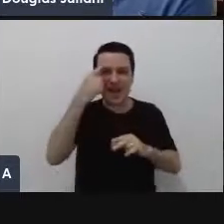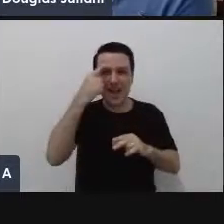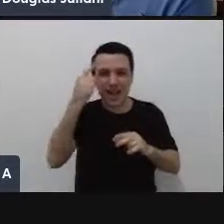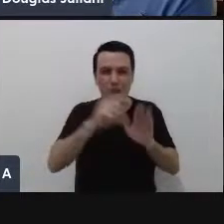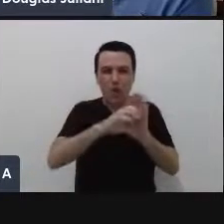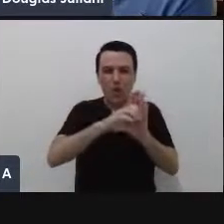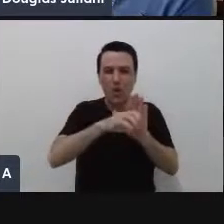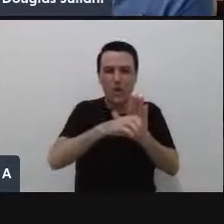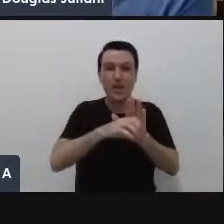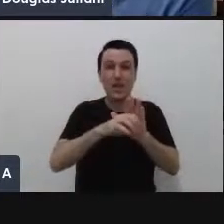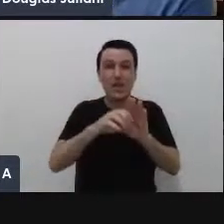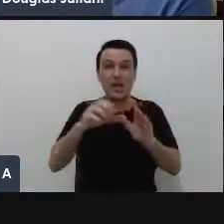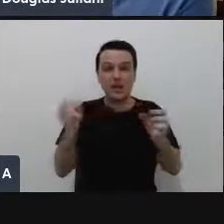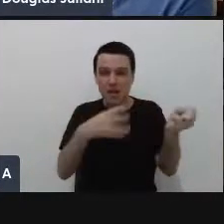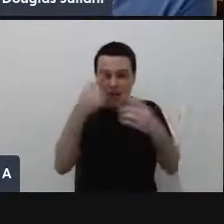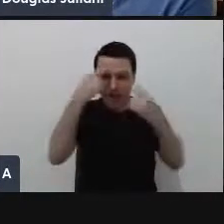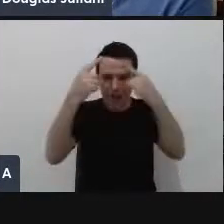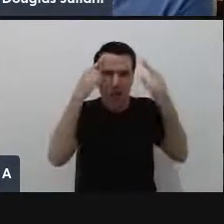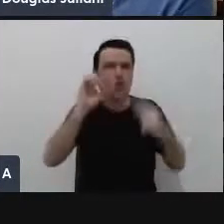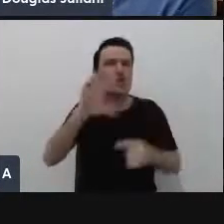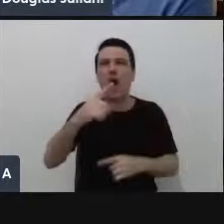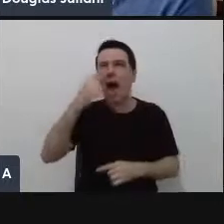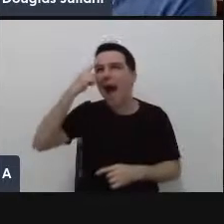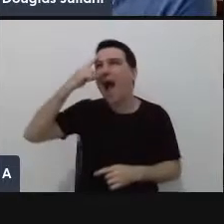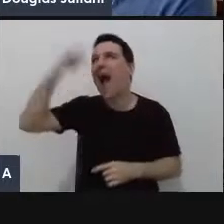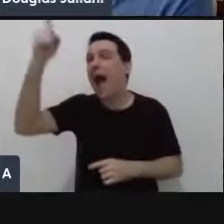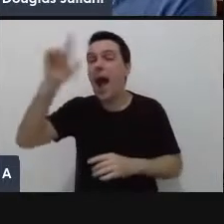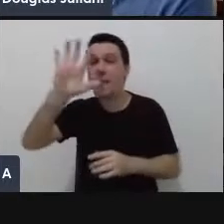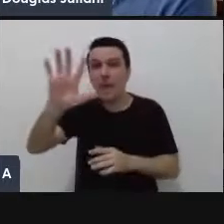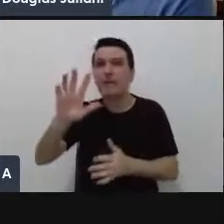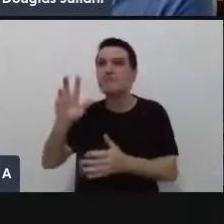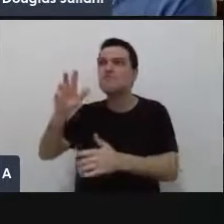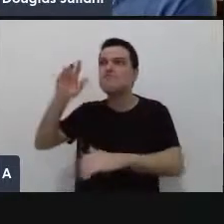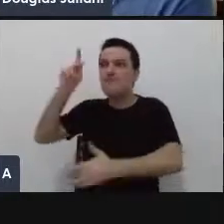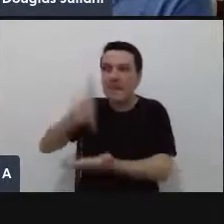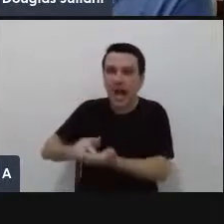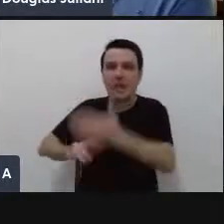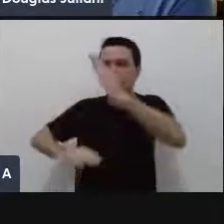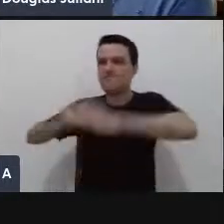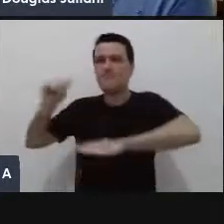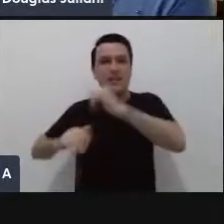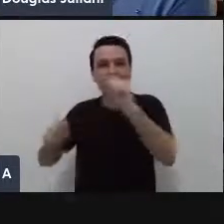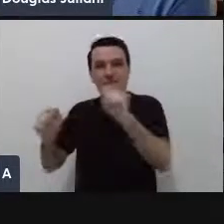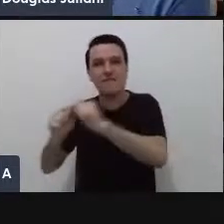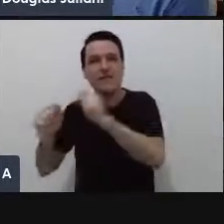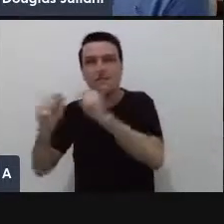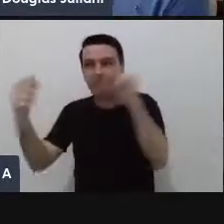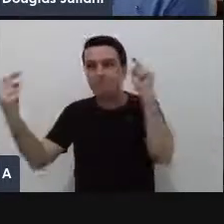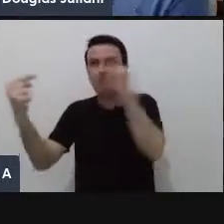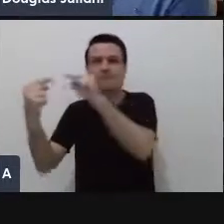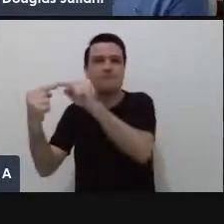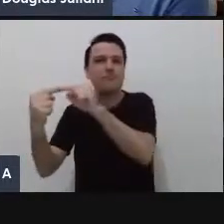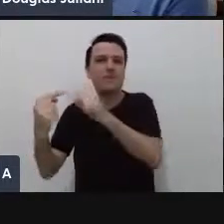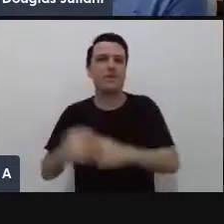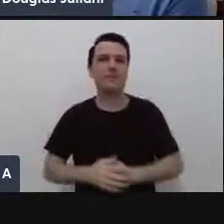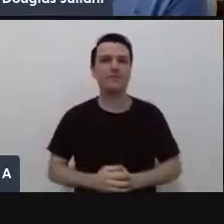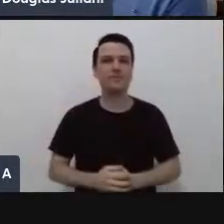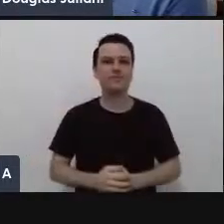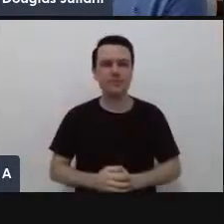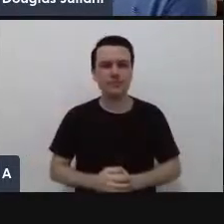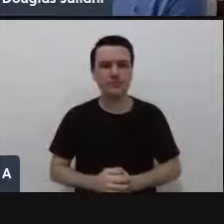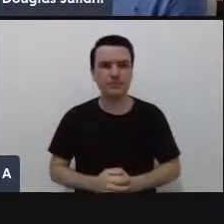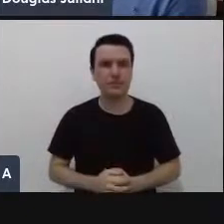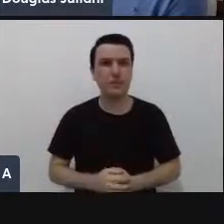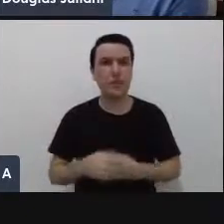é só ter ideias, mas fazê-las virarem realidade de acordo com essa frase do Scott Belsky. Como eu posso desenvolver